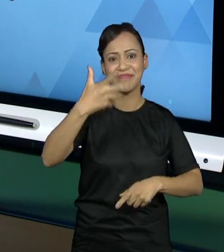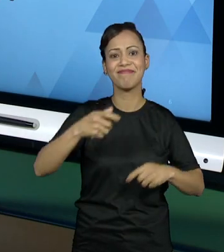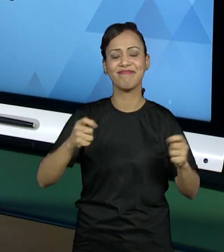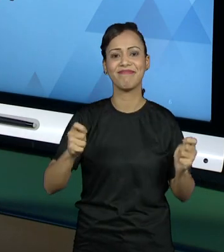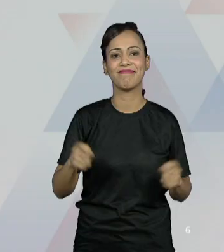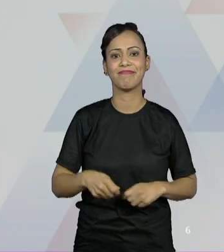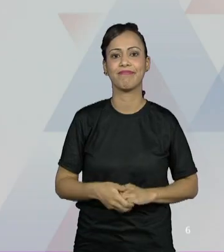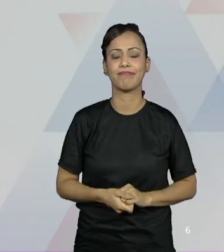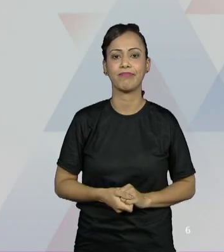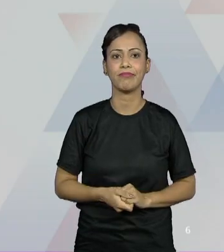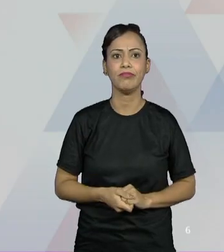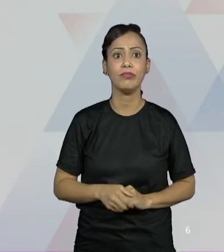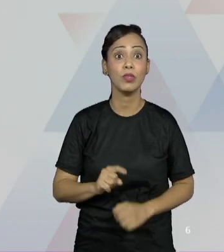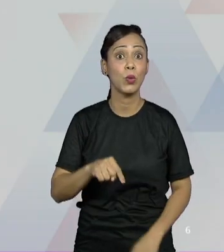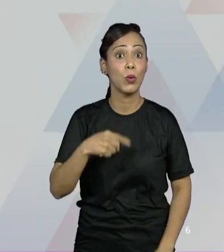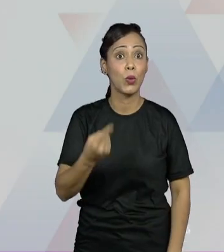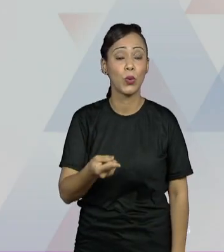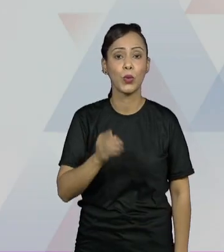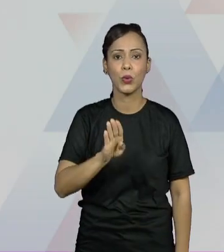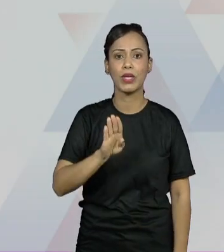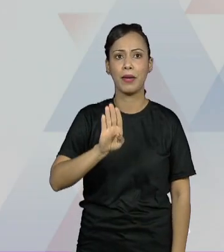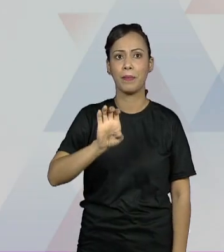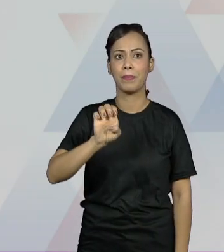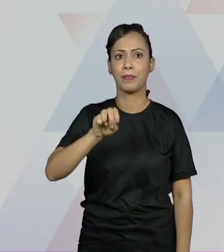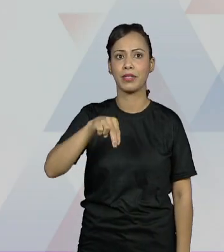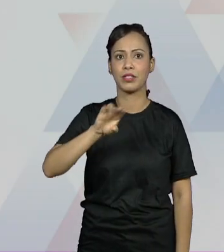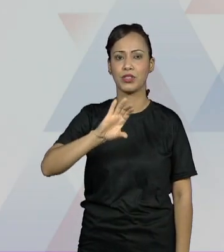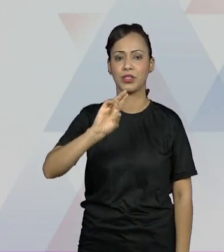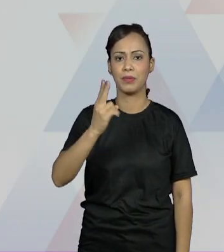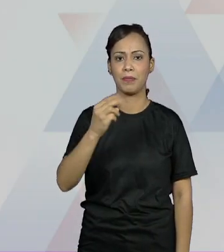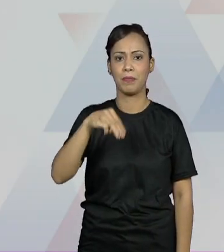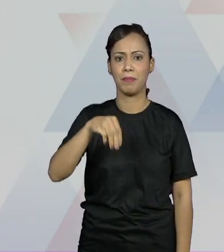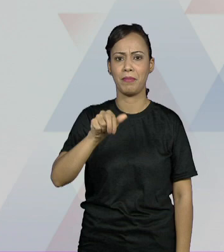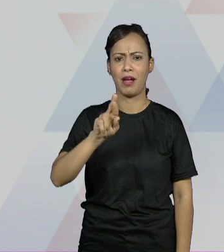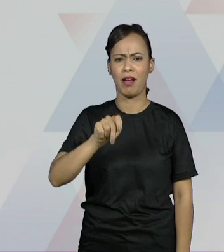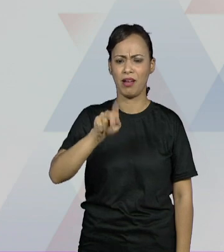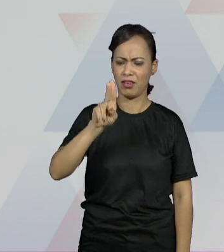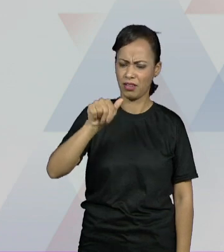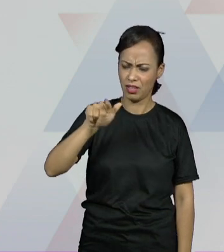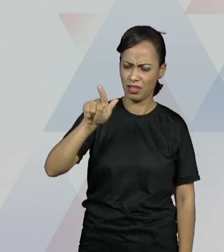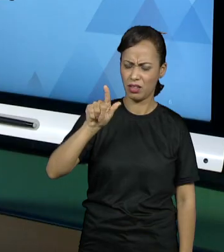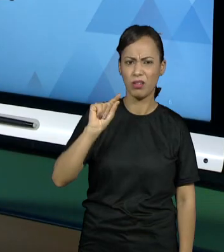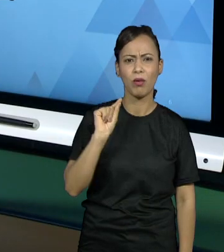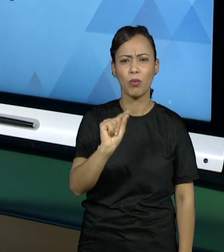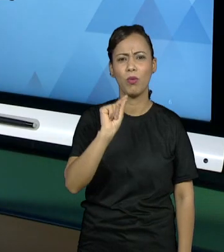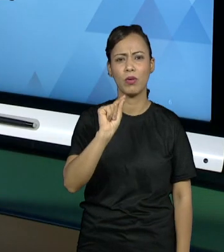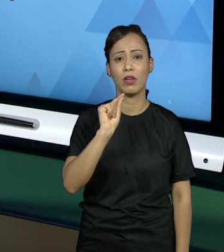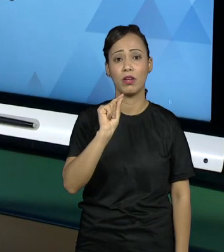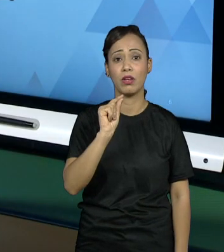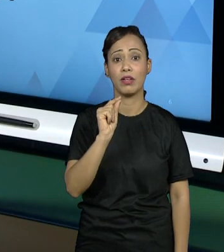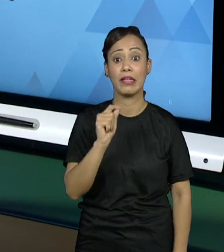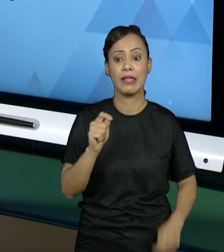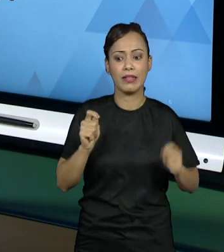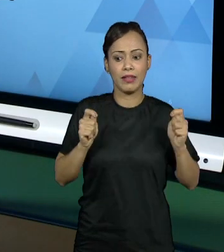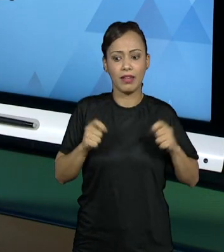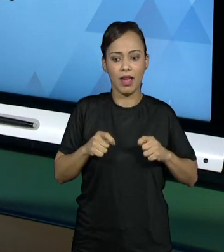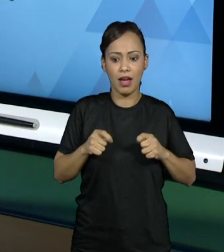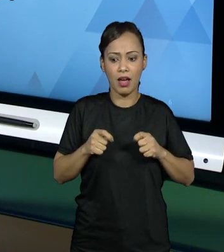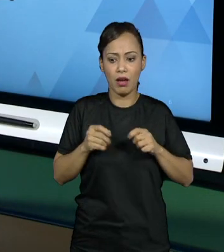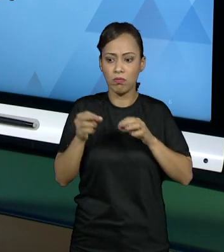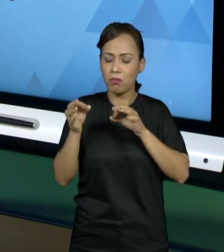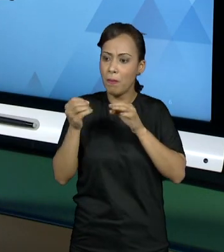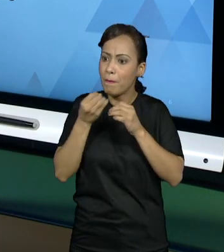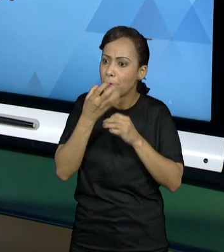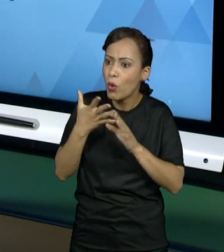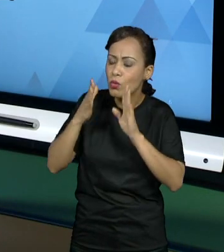E também, vocês podem estar fazendo benchmarking. O que é o benchmarking? Vocês podem aproveitar algo que já é muito